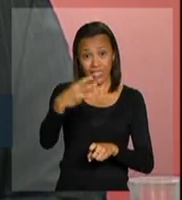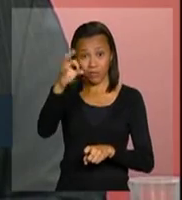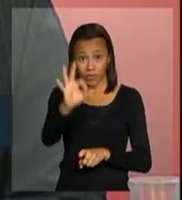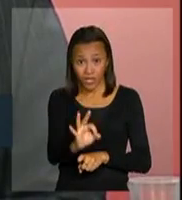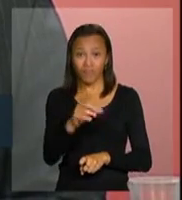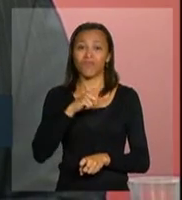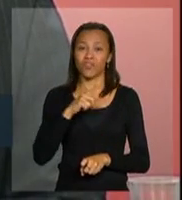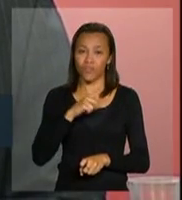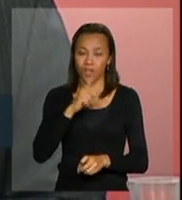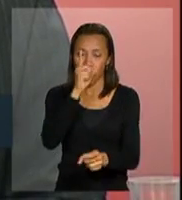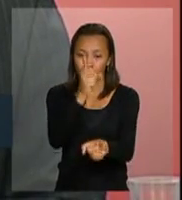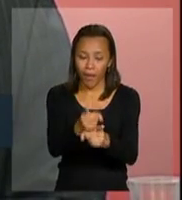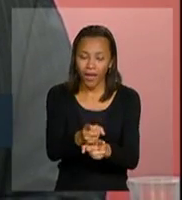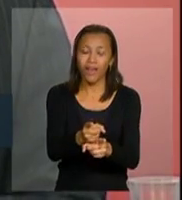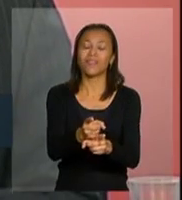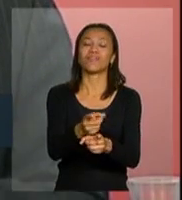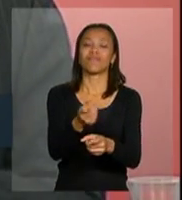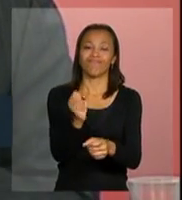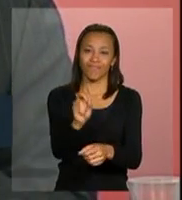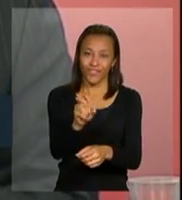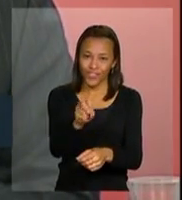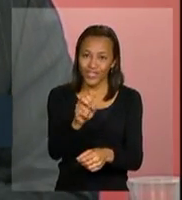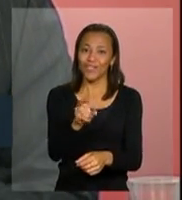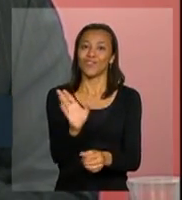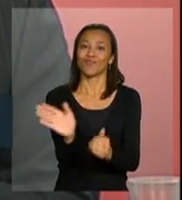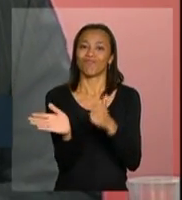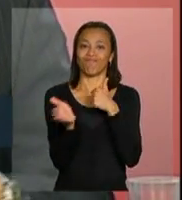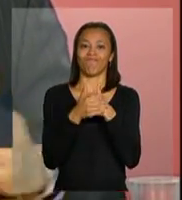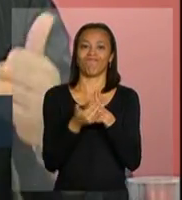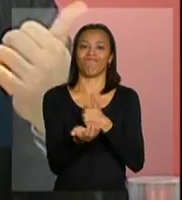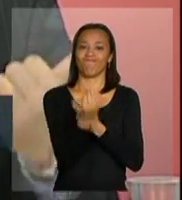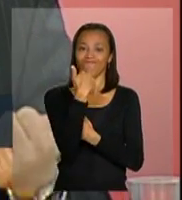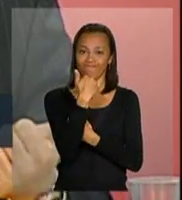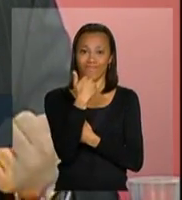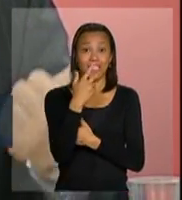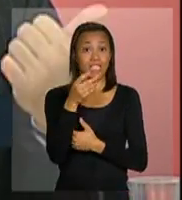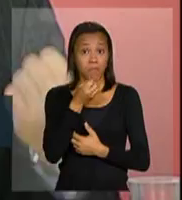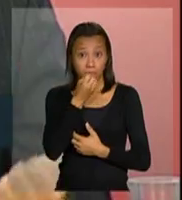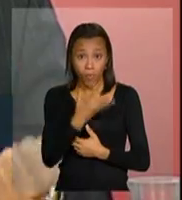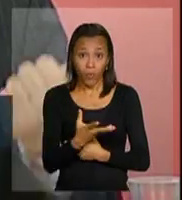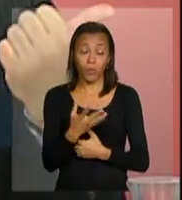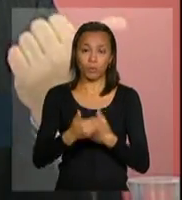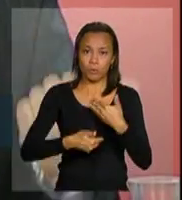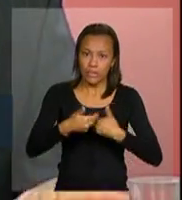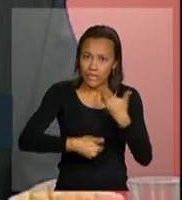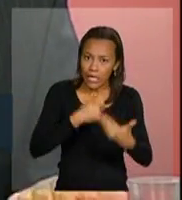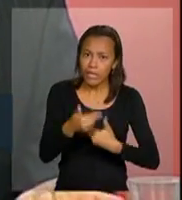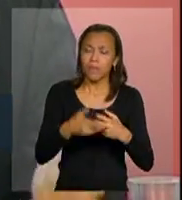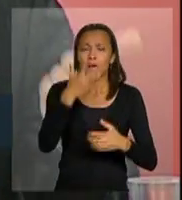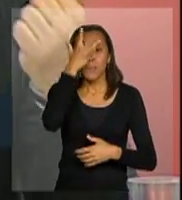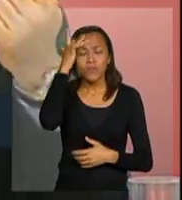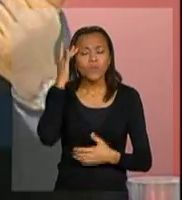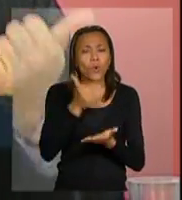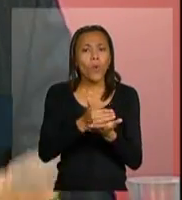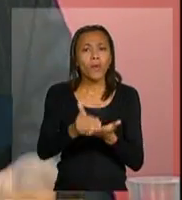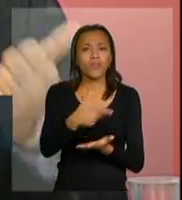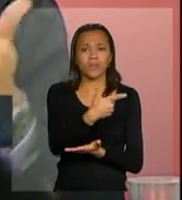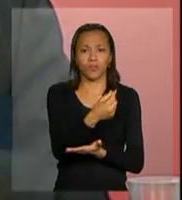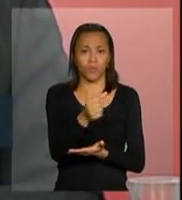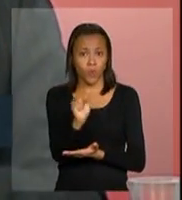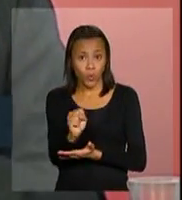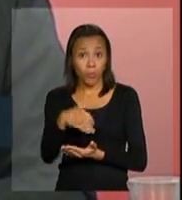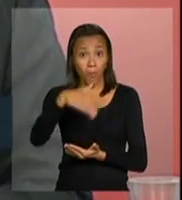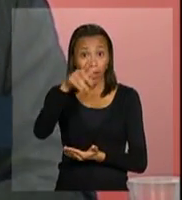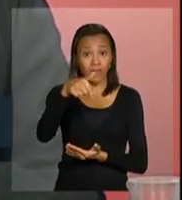tiveram carga viral negativa em seis meses, ou mostrando a eficiência do tratamento. Quando a pega o dado das pessoas começarem em 2008, mais